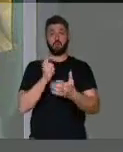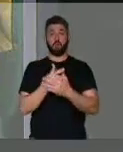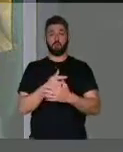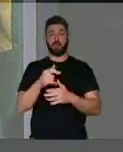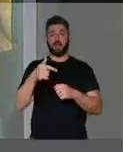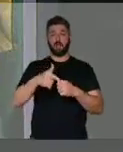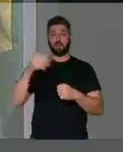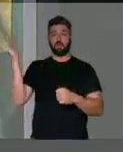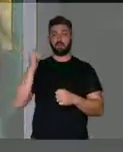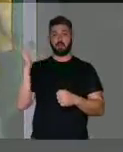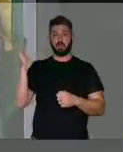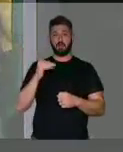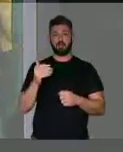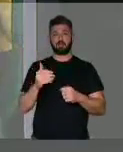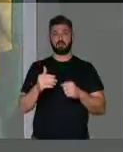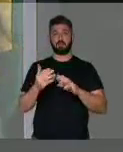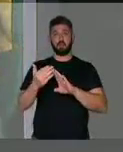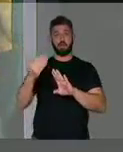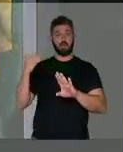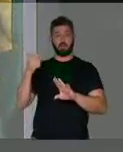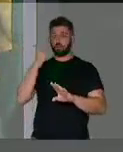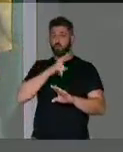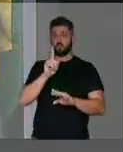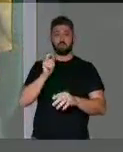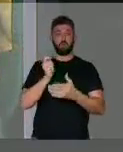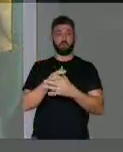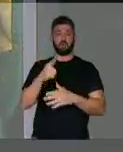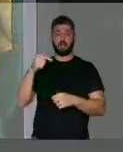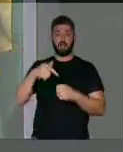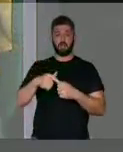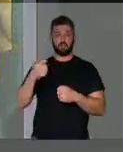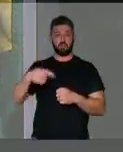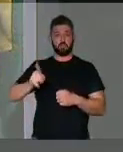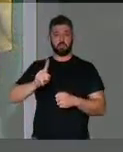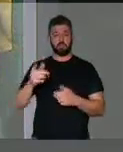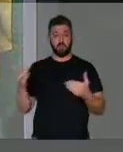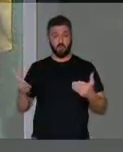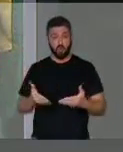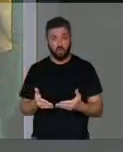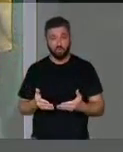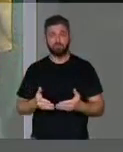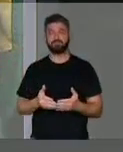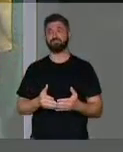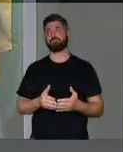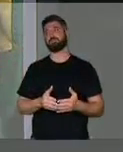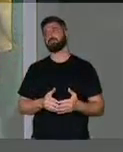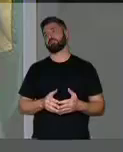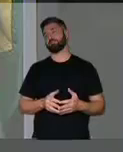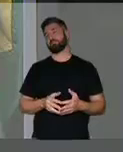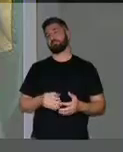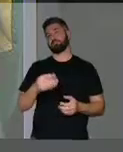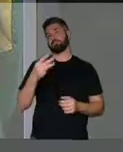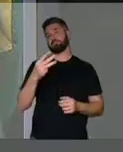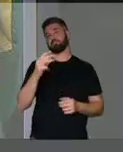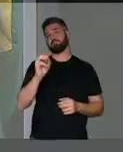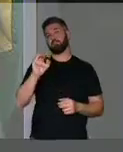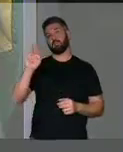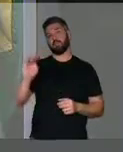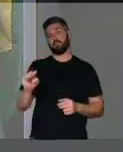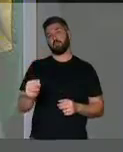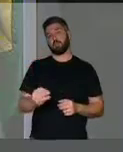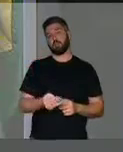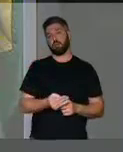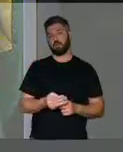gasolina. Até 2010, nós não importávamos gasolina. Hoje, nós estamos chegando perto de 30 milhões